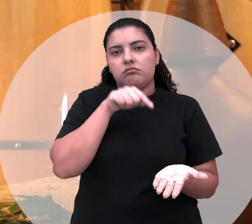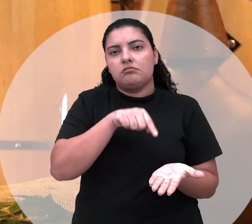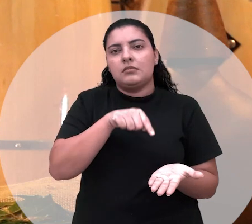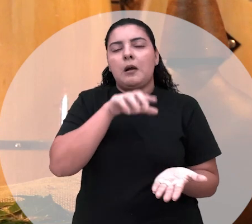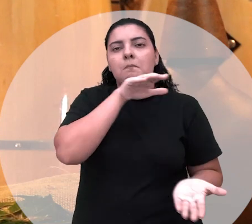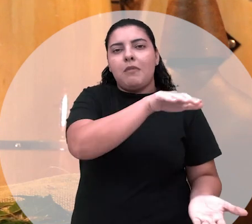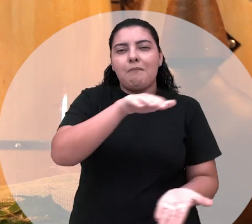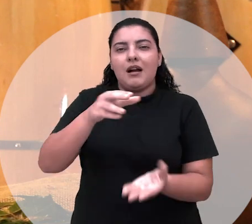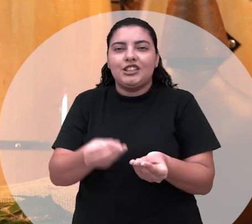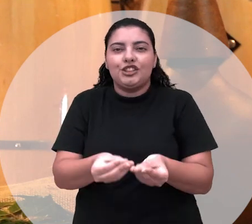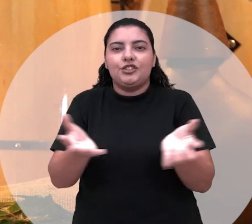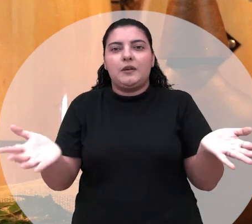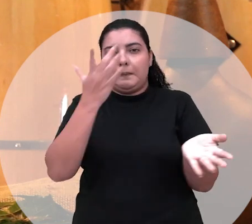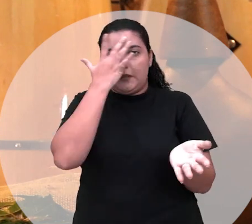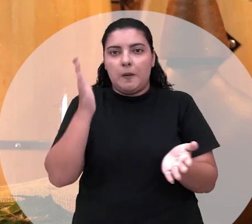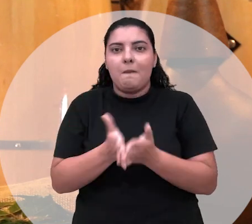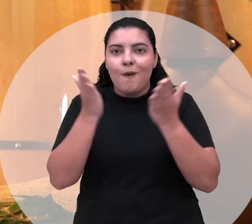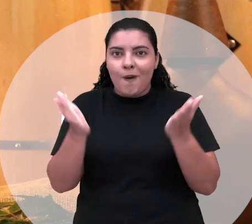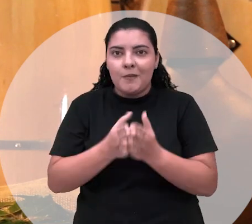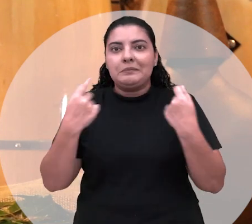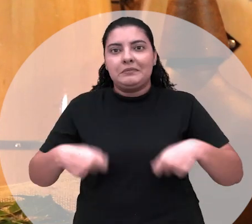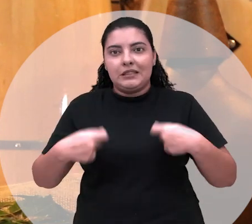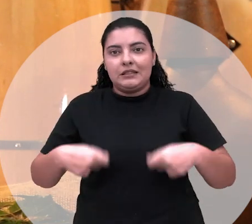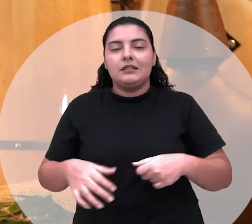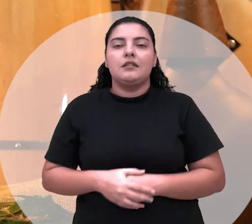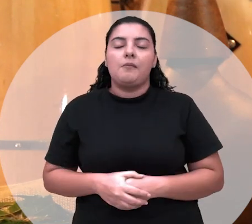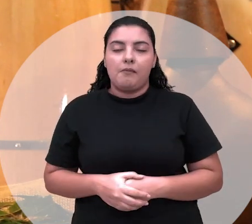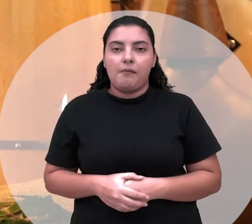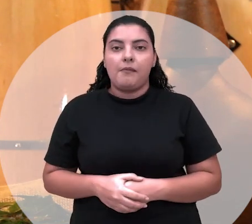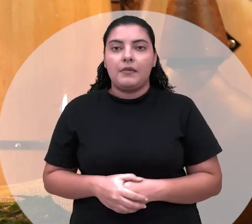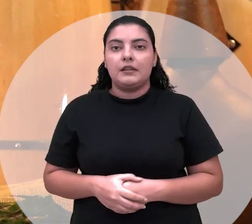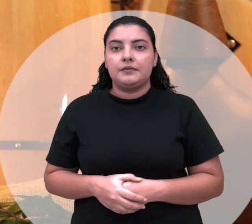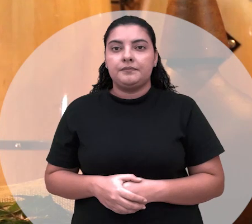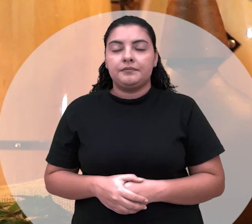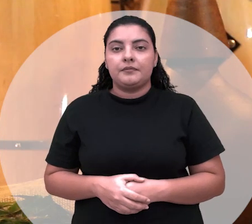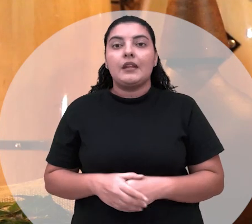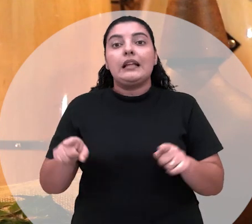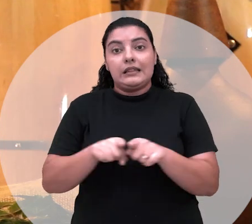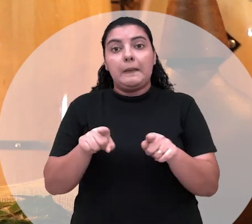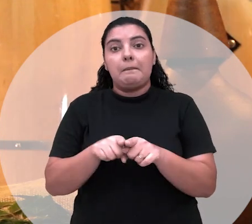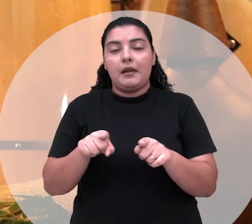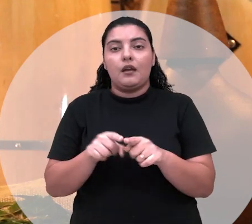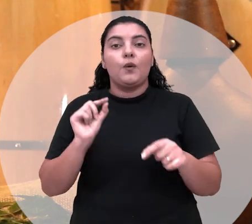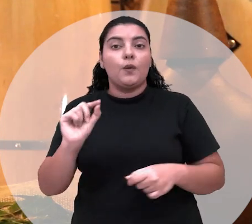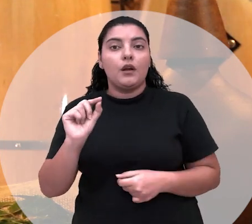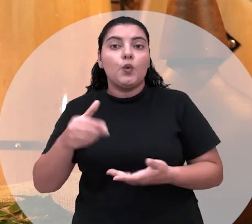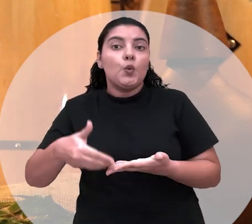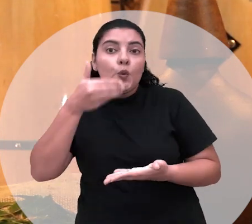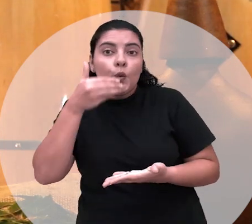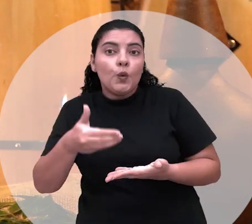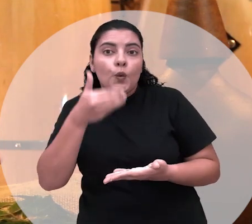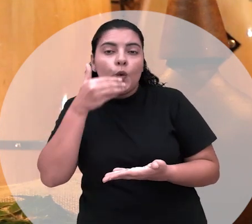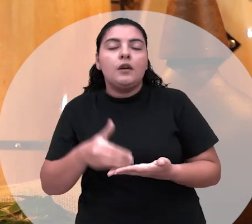cestas básicas pra distribuir pras pessoas carentes que estão precisando. O trabalho do sopão também, né, ainda? O trabalho do sopão também? É.